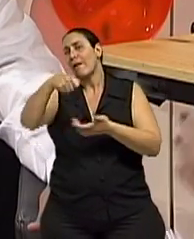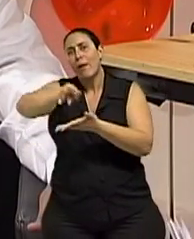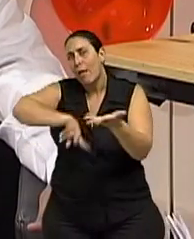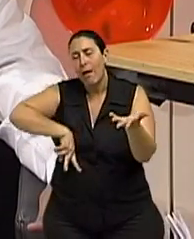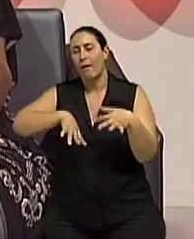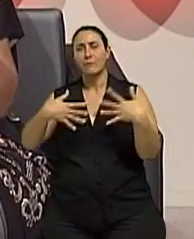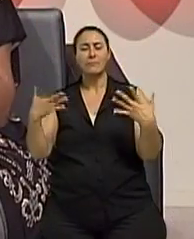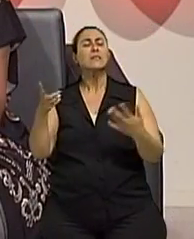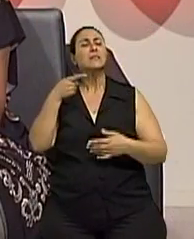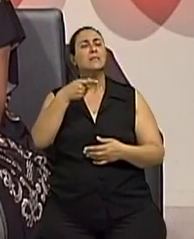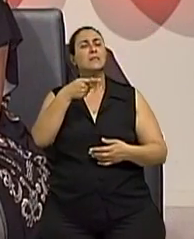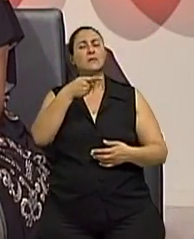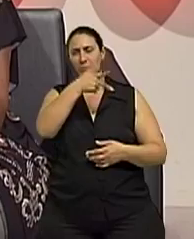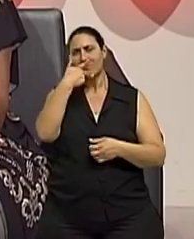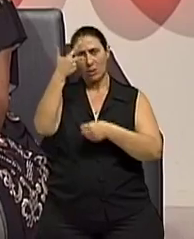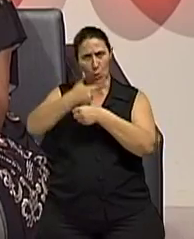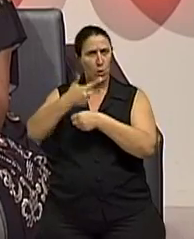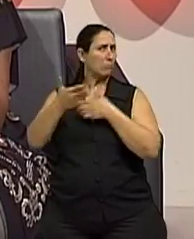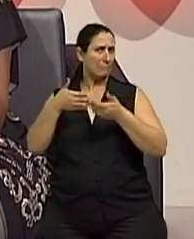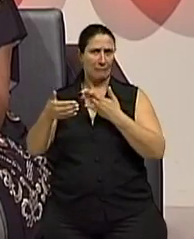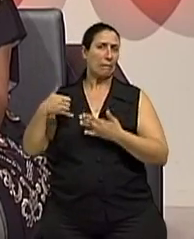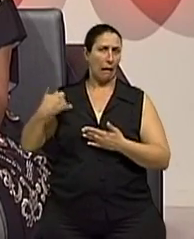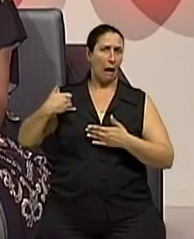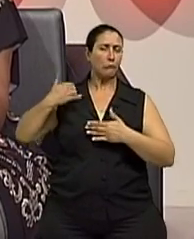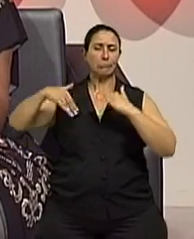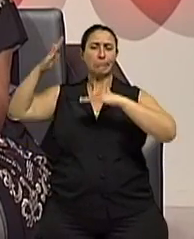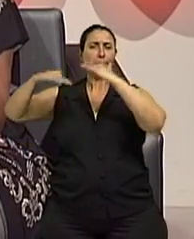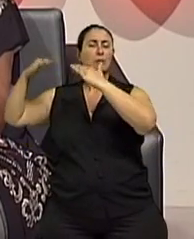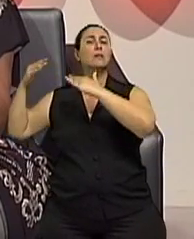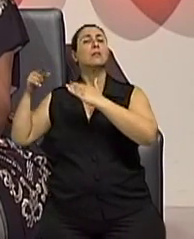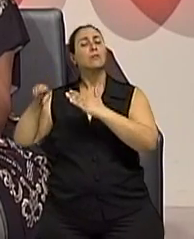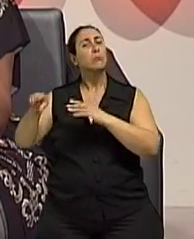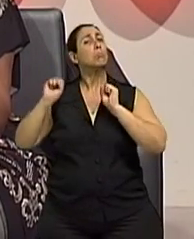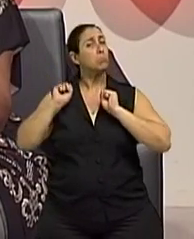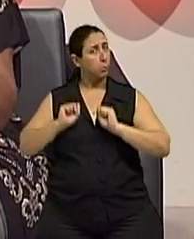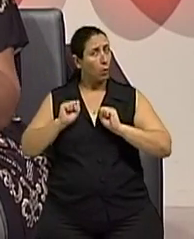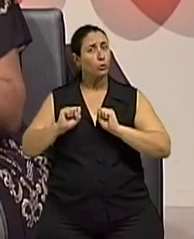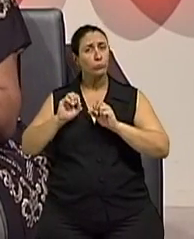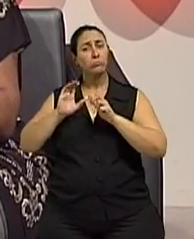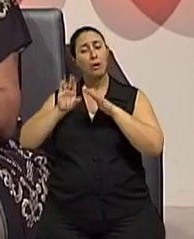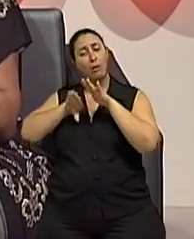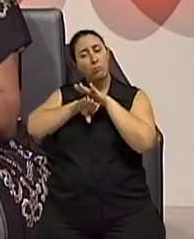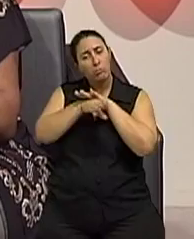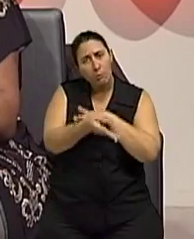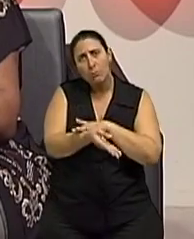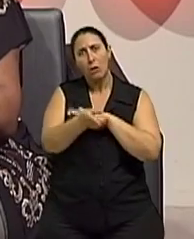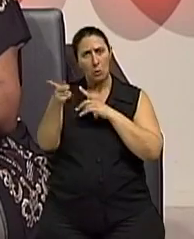Claro. E o idoso, independente da idade dele, ele pode se adaptar e se adapta à